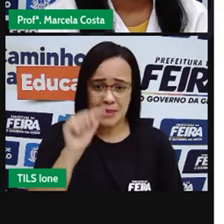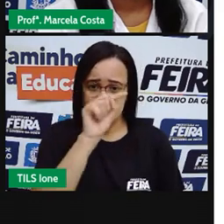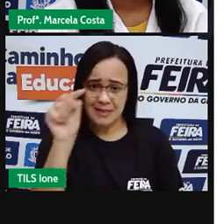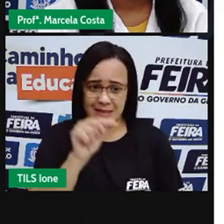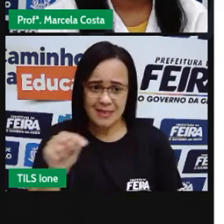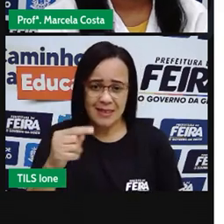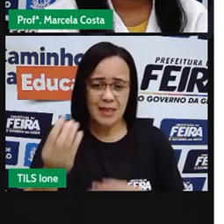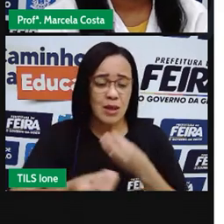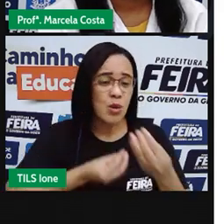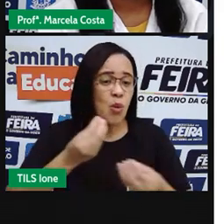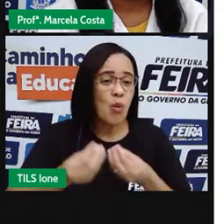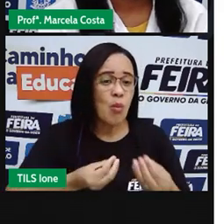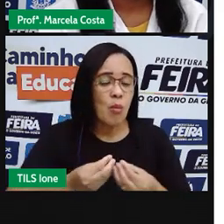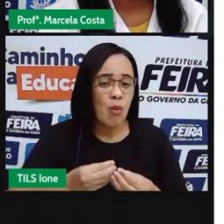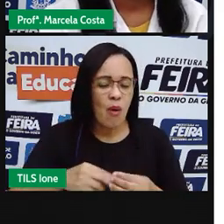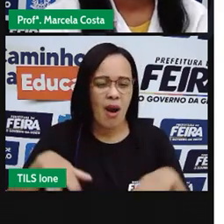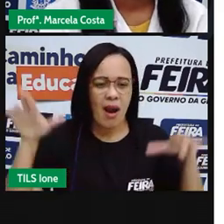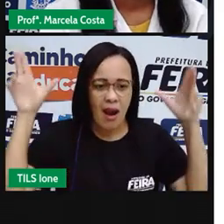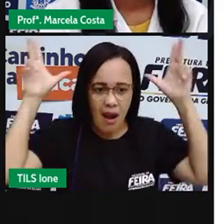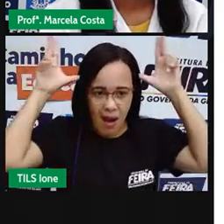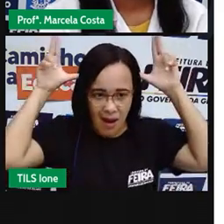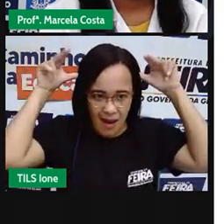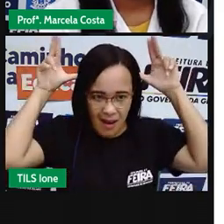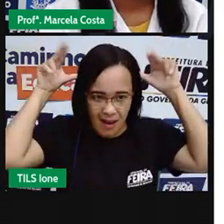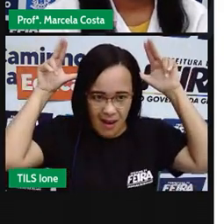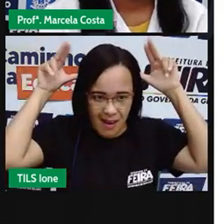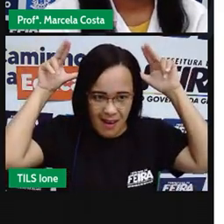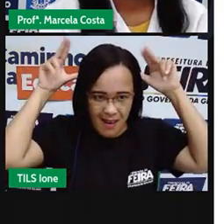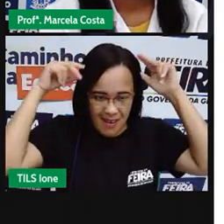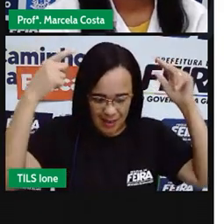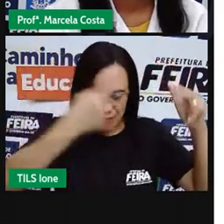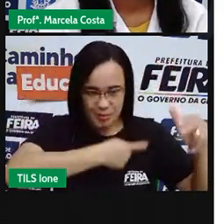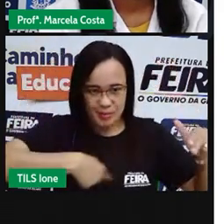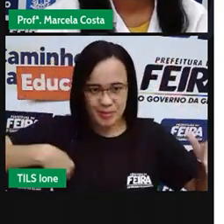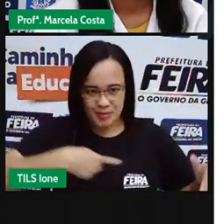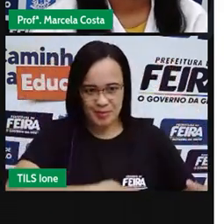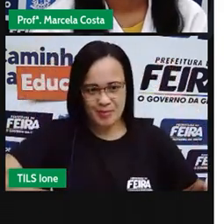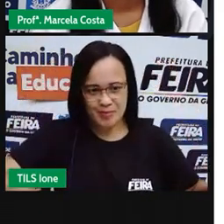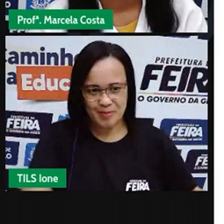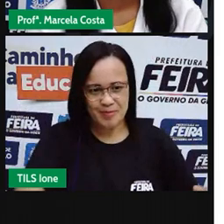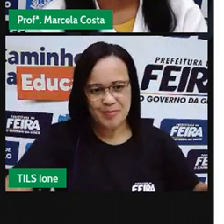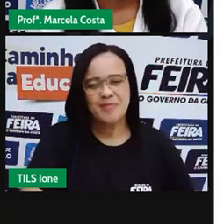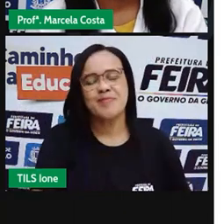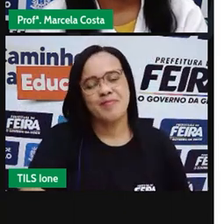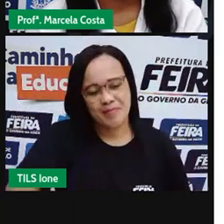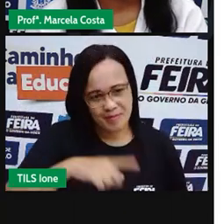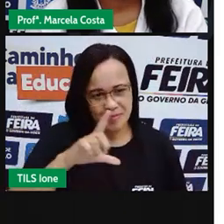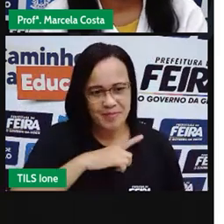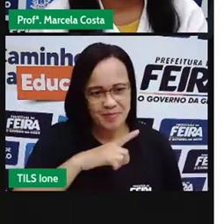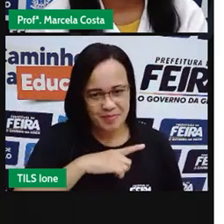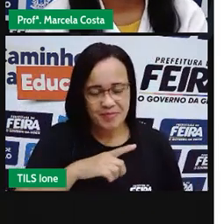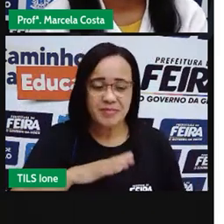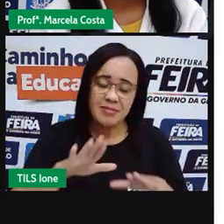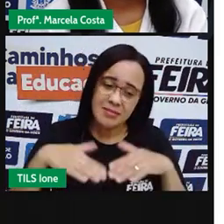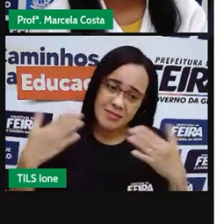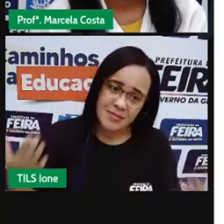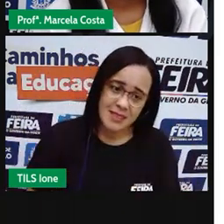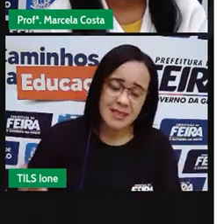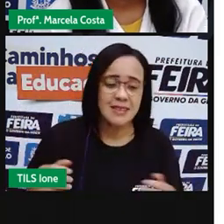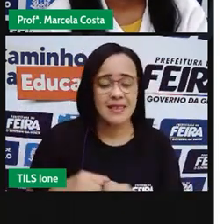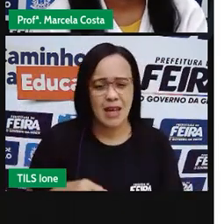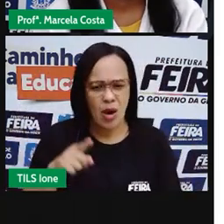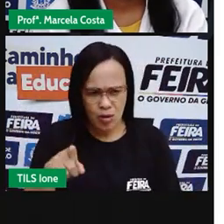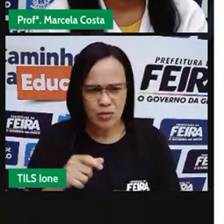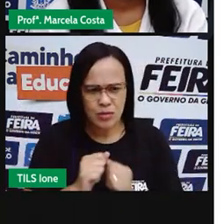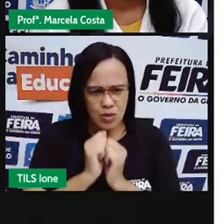O nome desse animal é... Zebra. Então, garotada, conseguiu